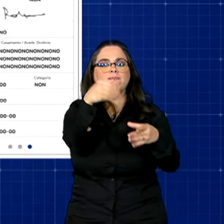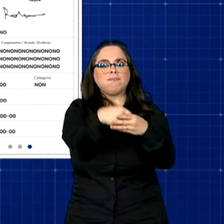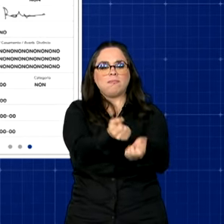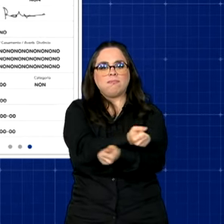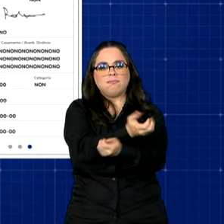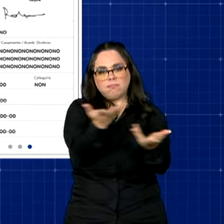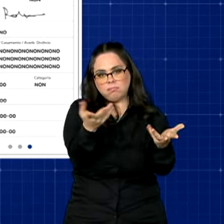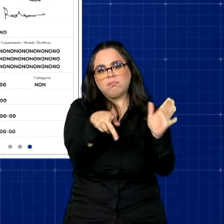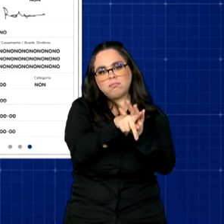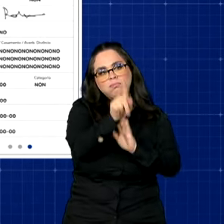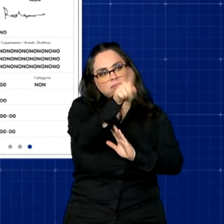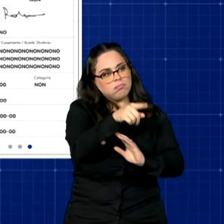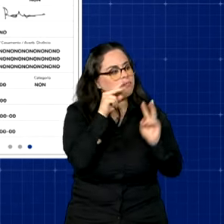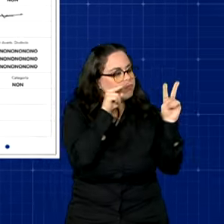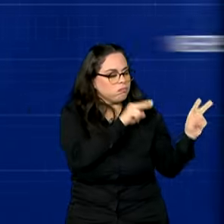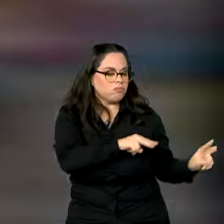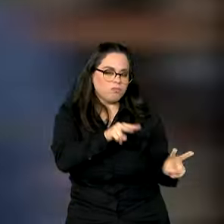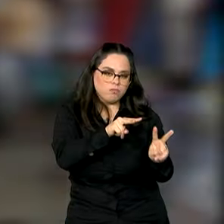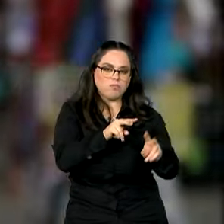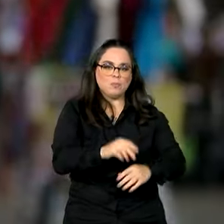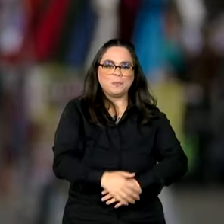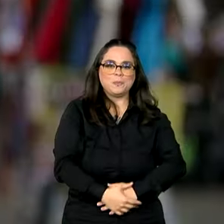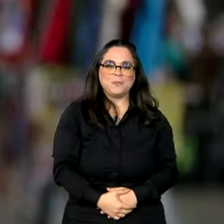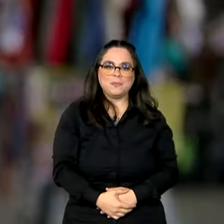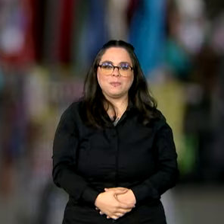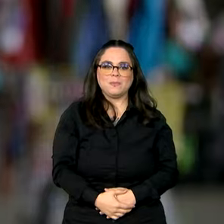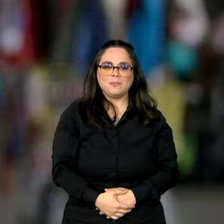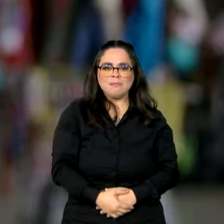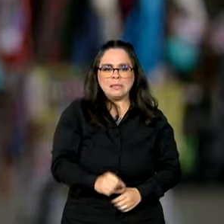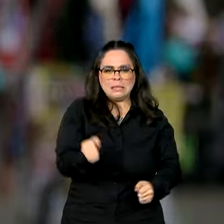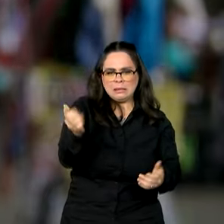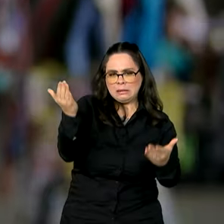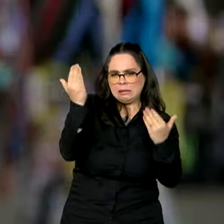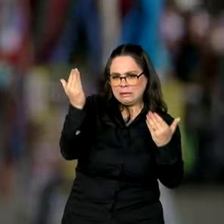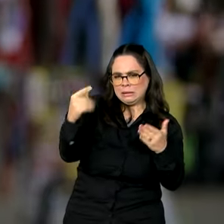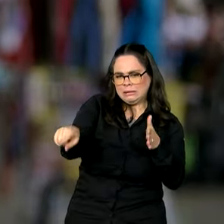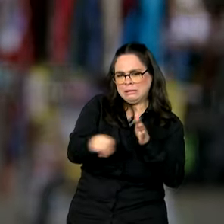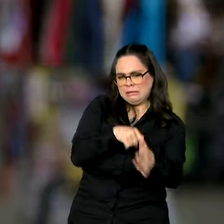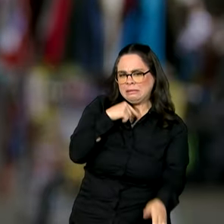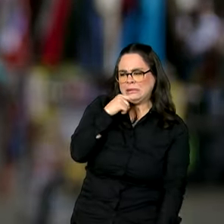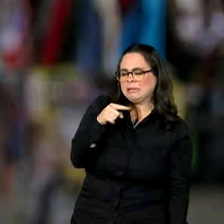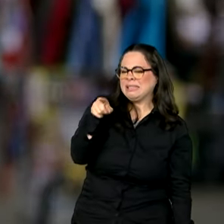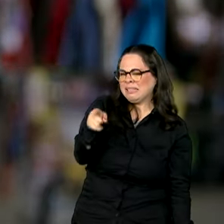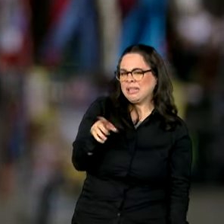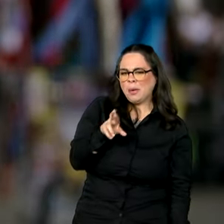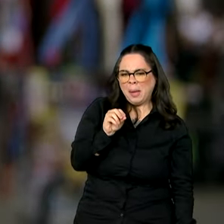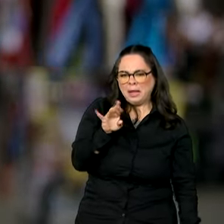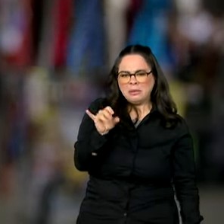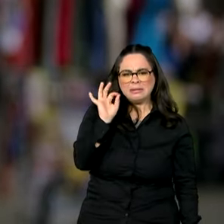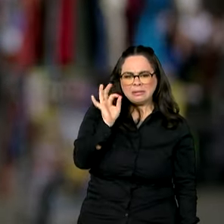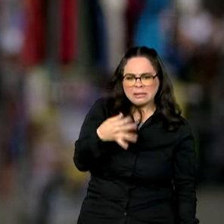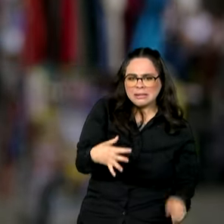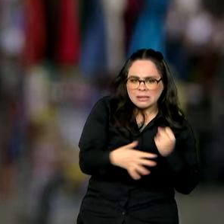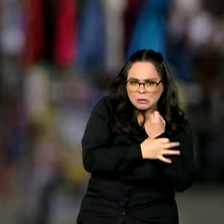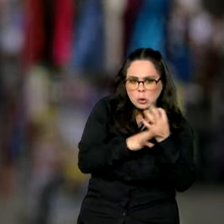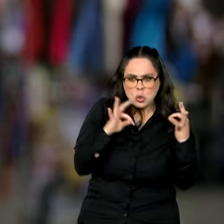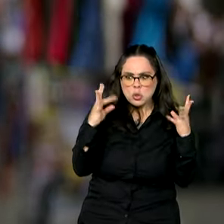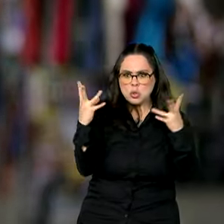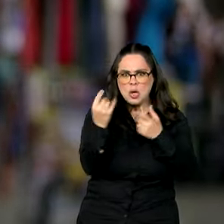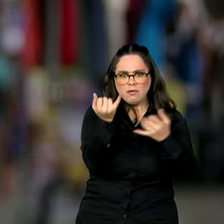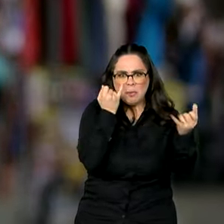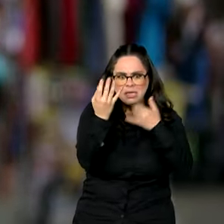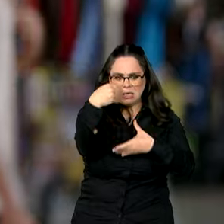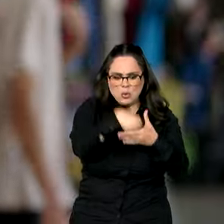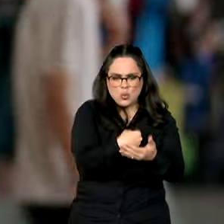disponíveis para visualização. Desconfiado, você me questiona. Mas Roberto, é mesmo seguro ter todos esses